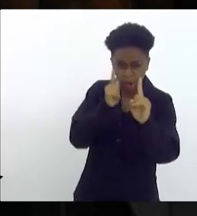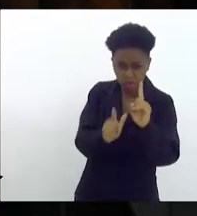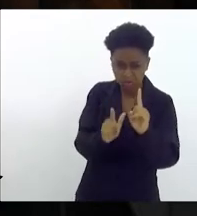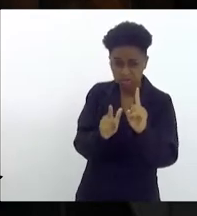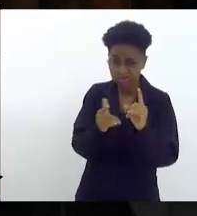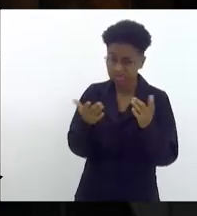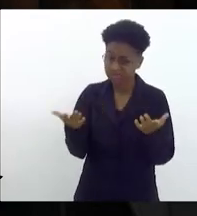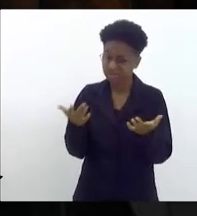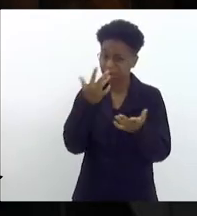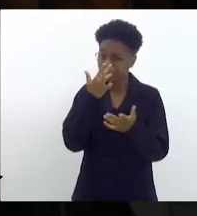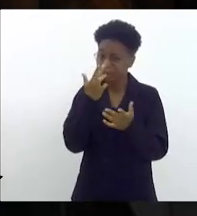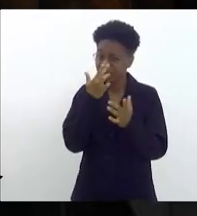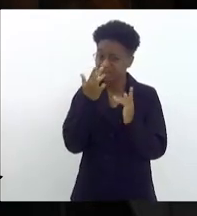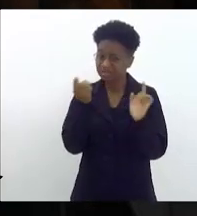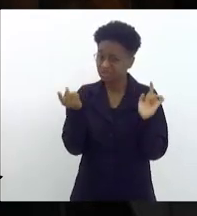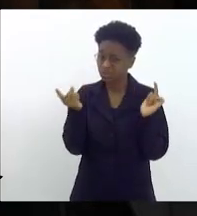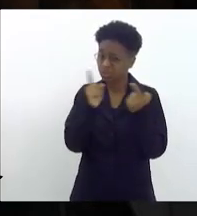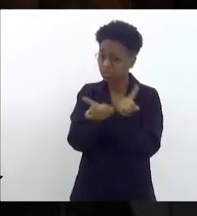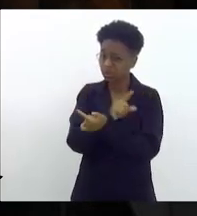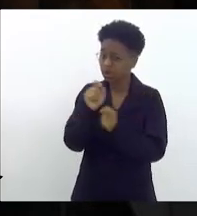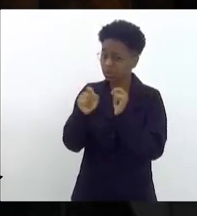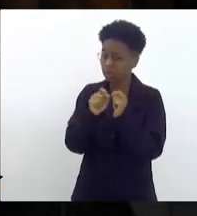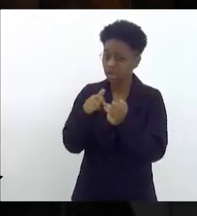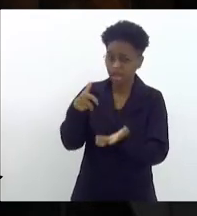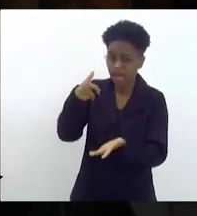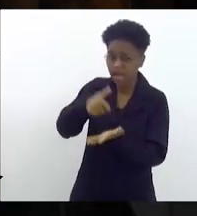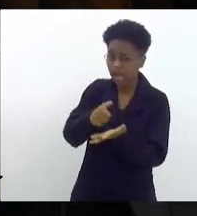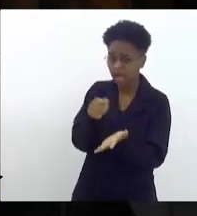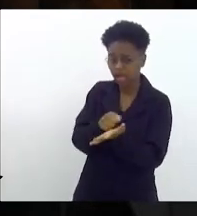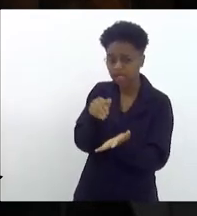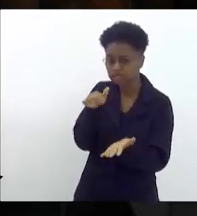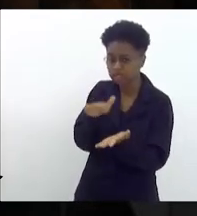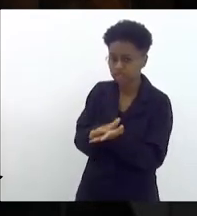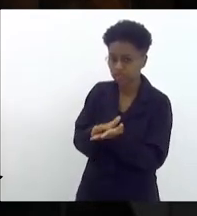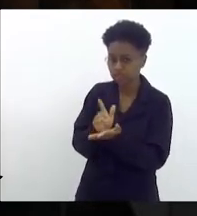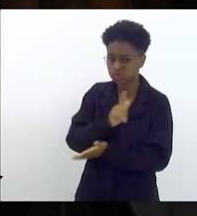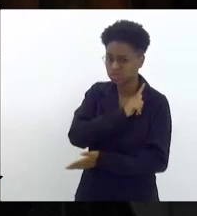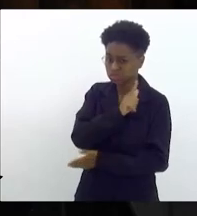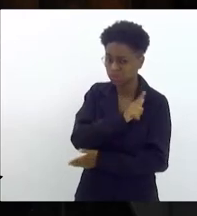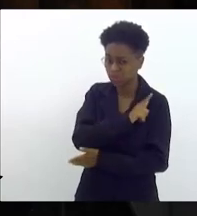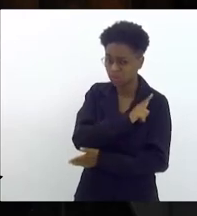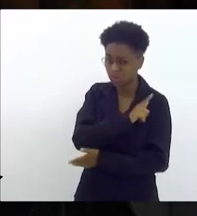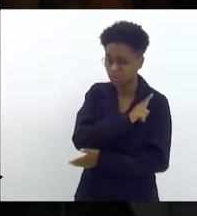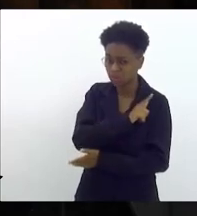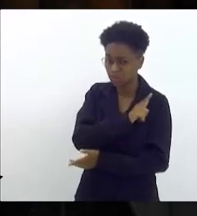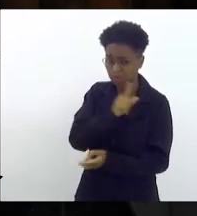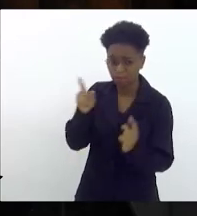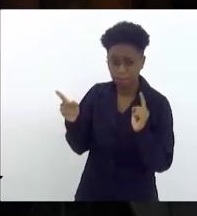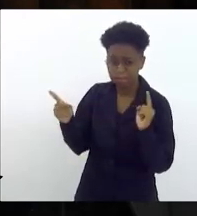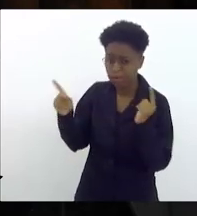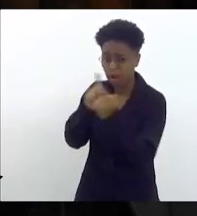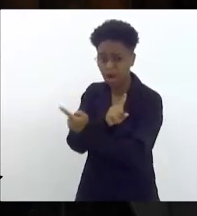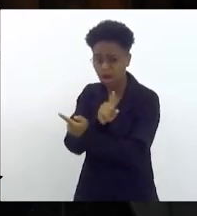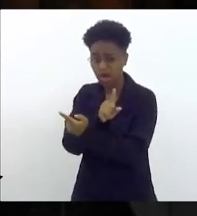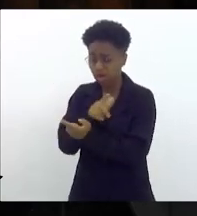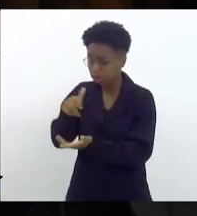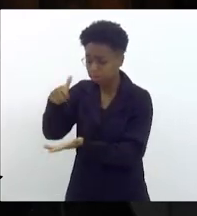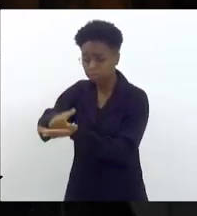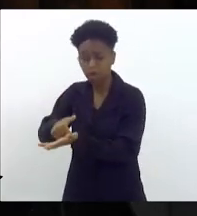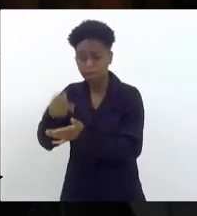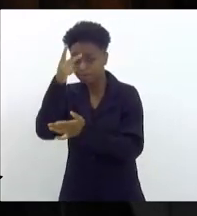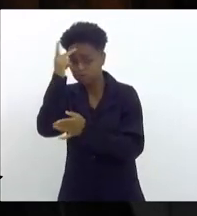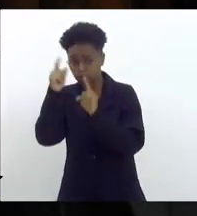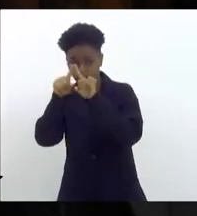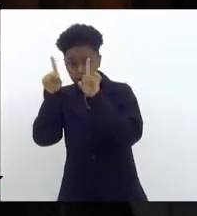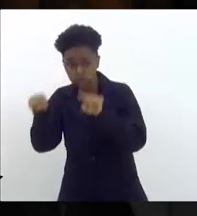está trocando a punição ao gestor para a punição ao funcionário e